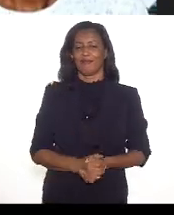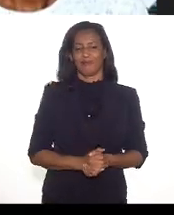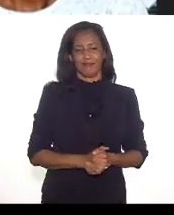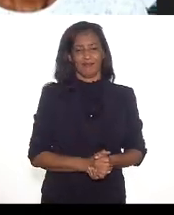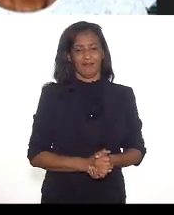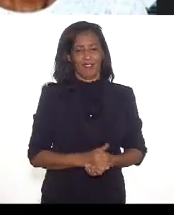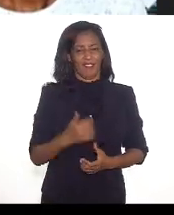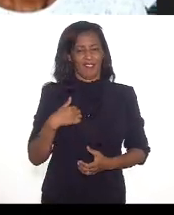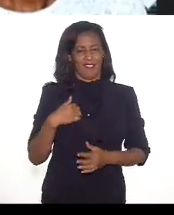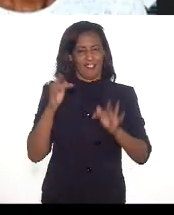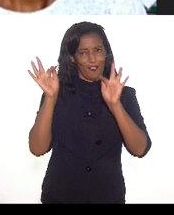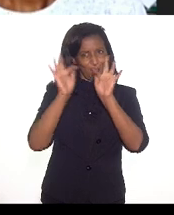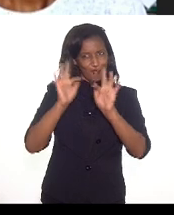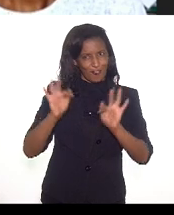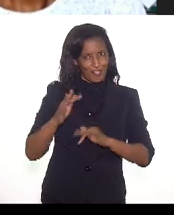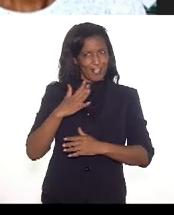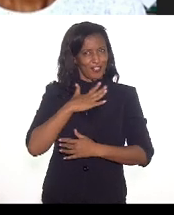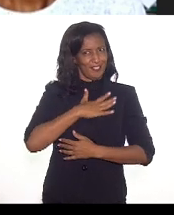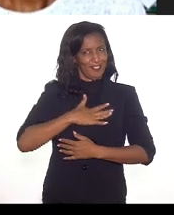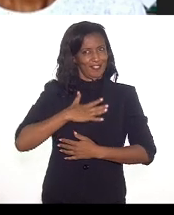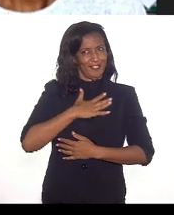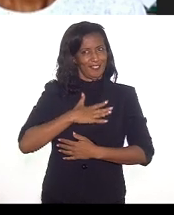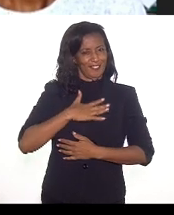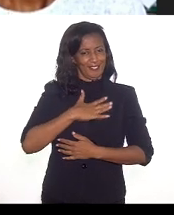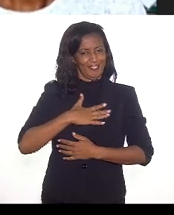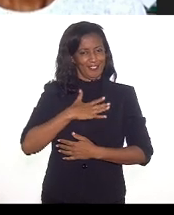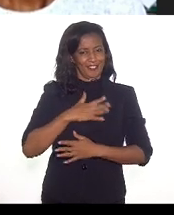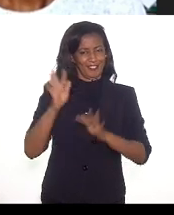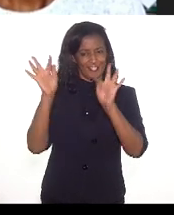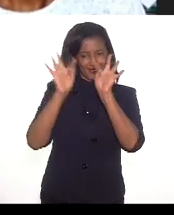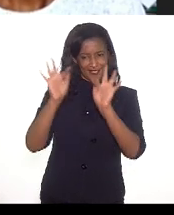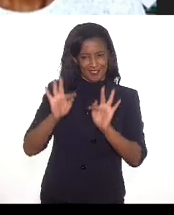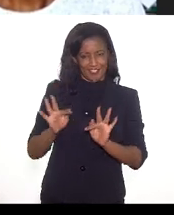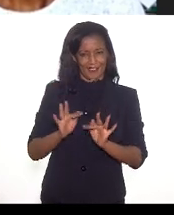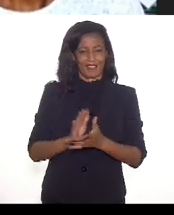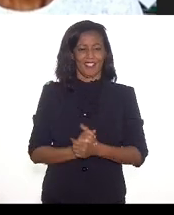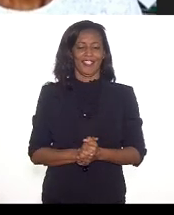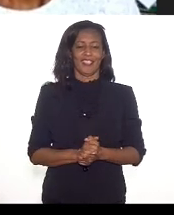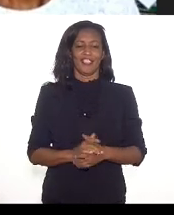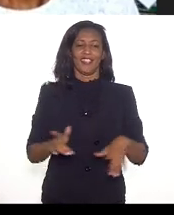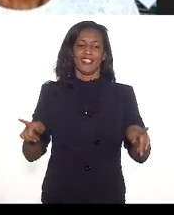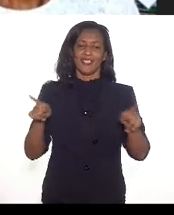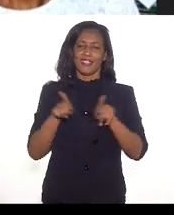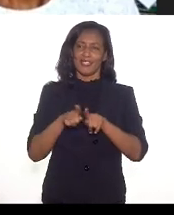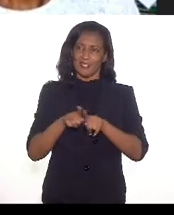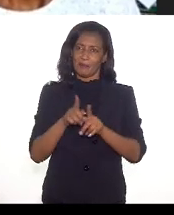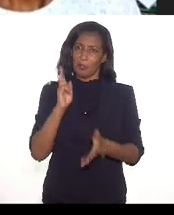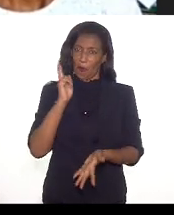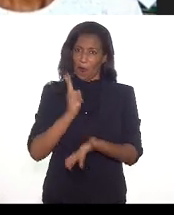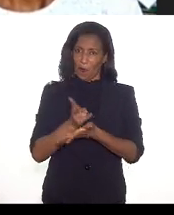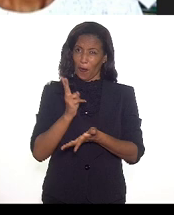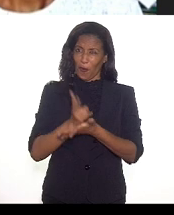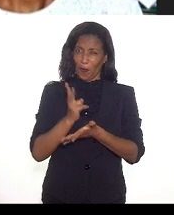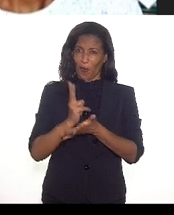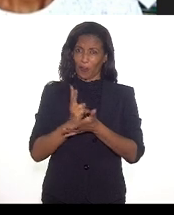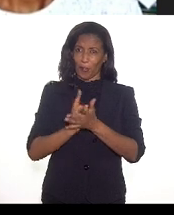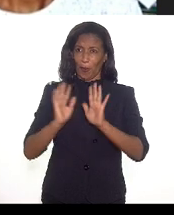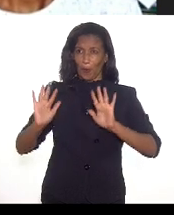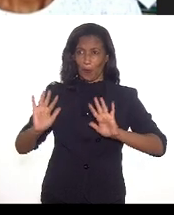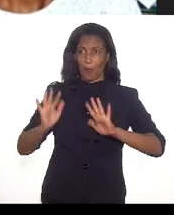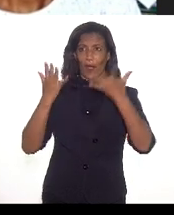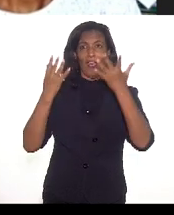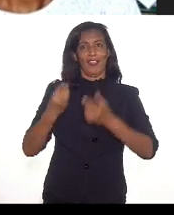Ficamos muito felizes dessa feliz coincidência. E, de certa forma, a gente continua comemorando essa vida que é